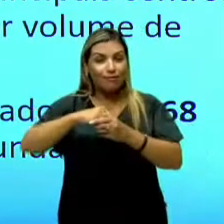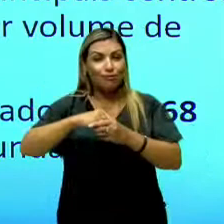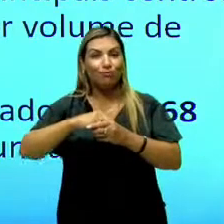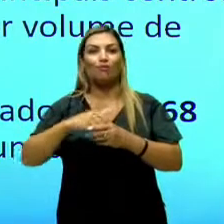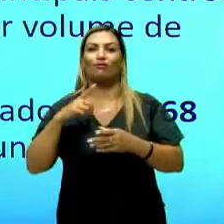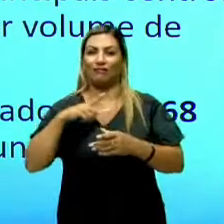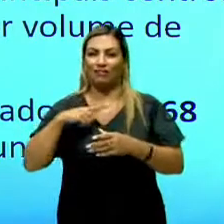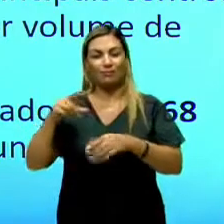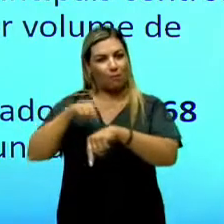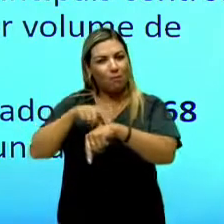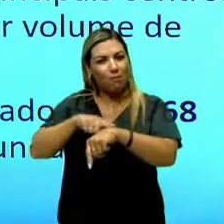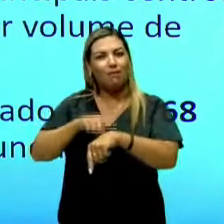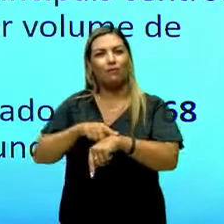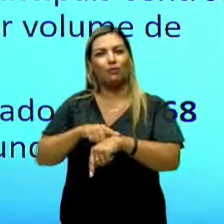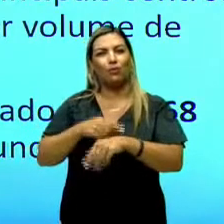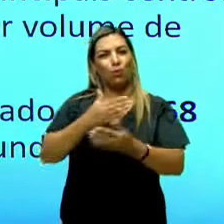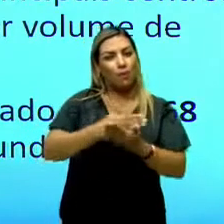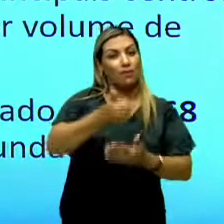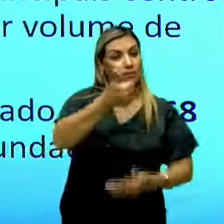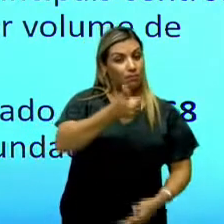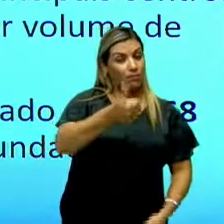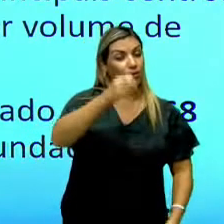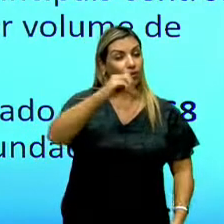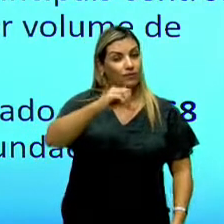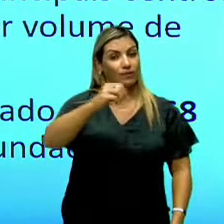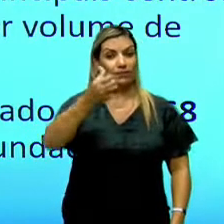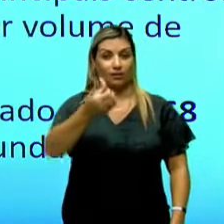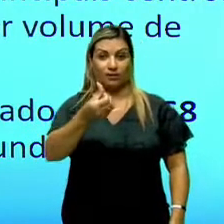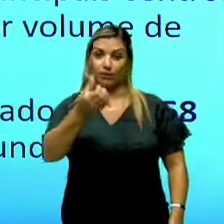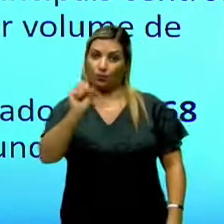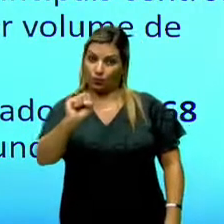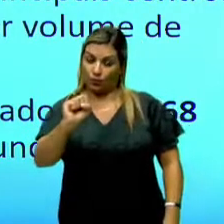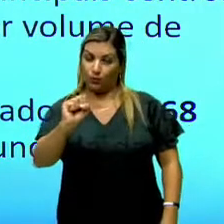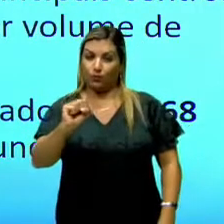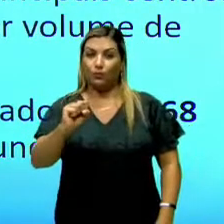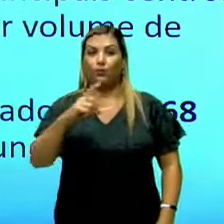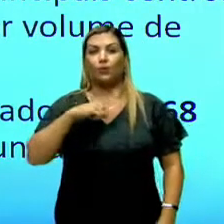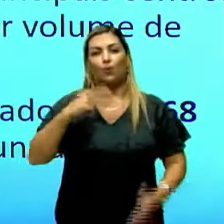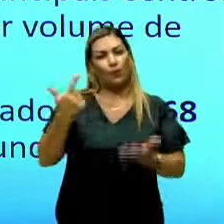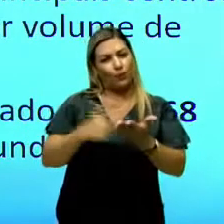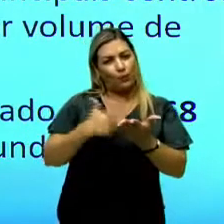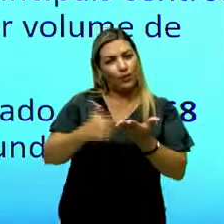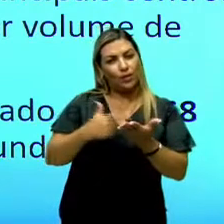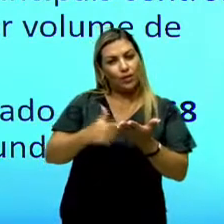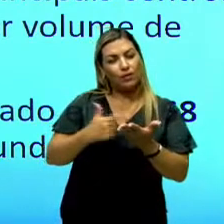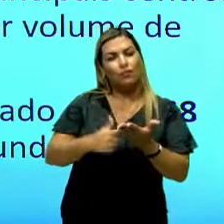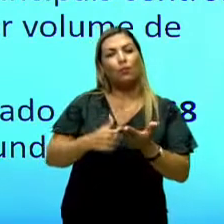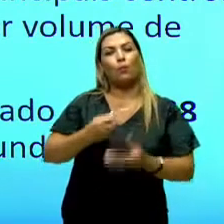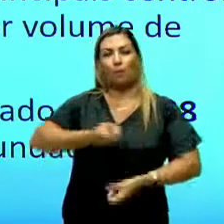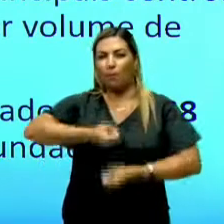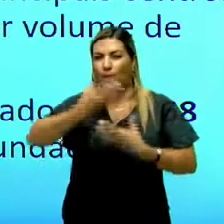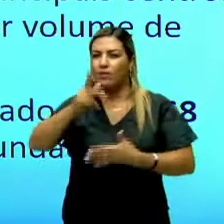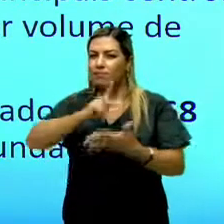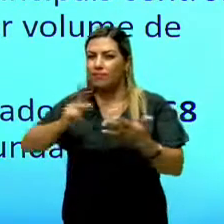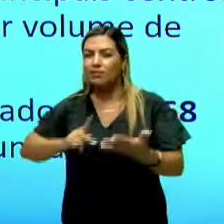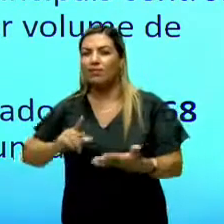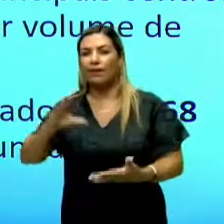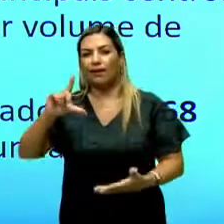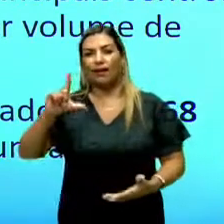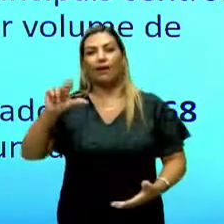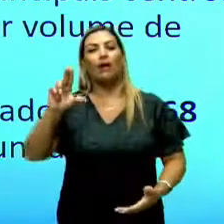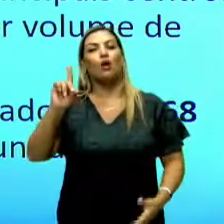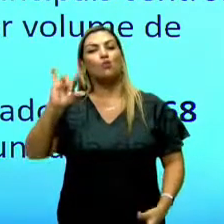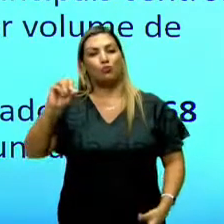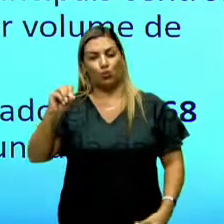E ele começa em 1768 com o livro Obras Poéticas, do Cláudio